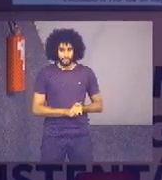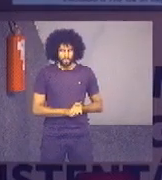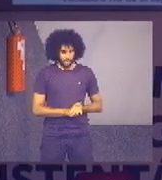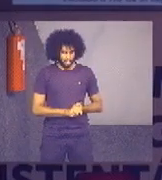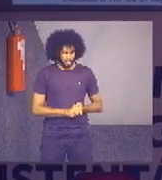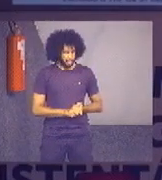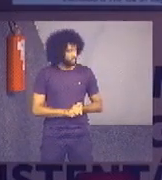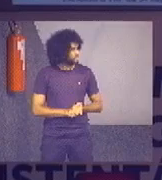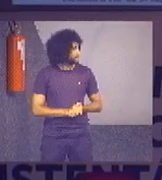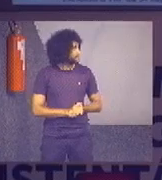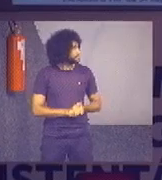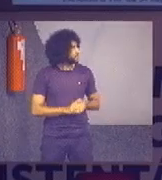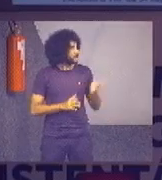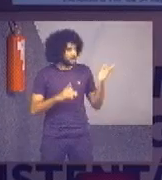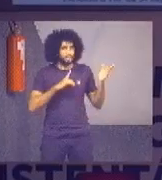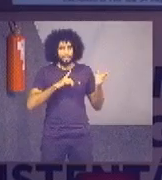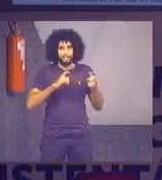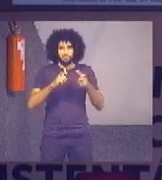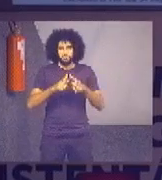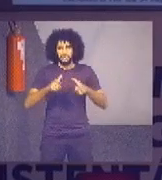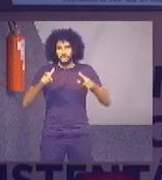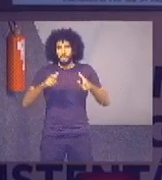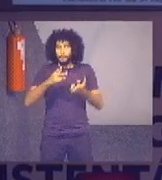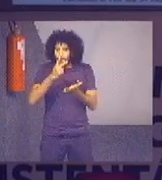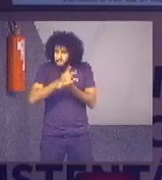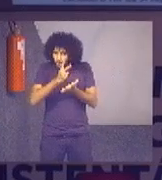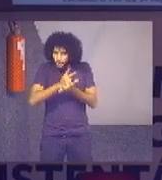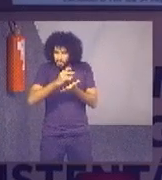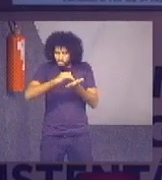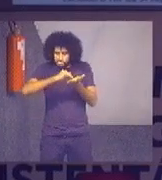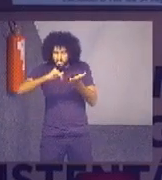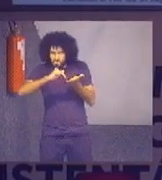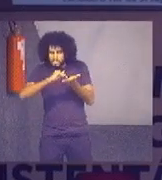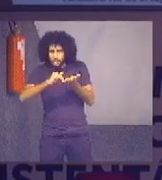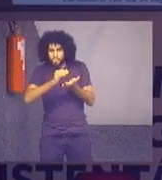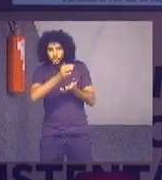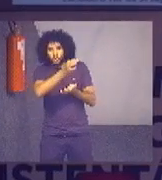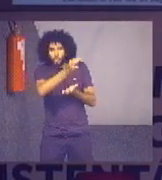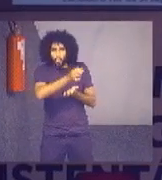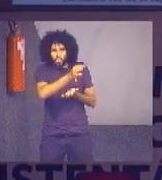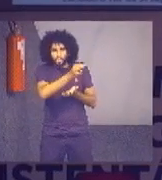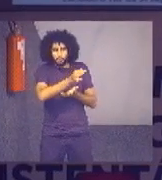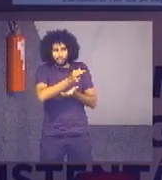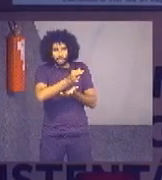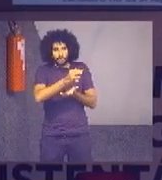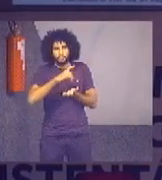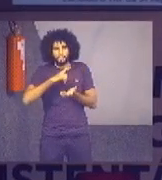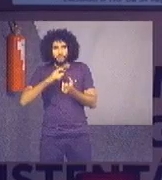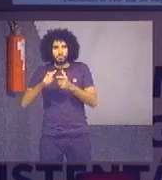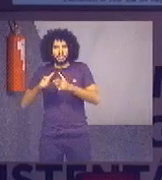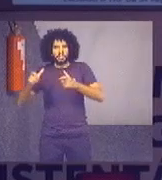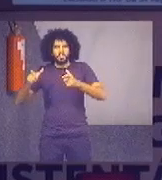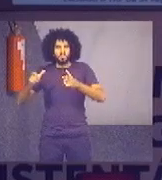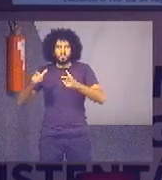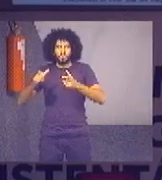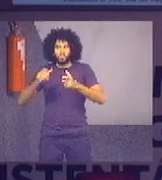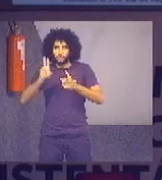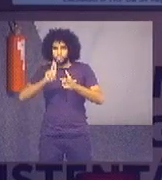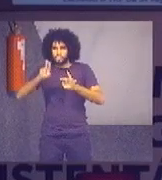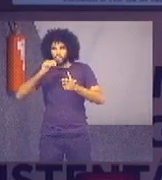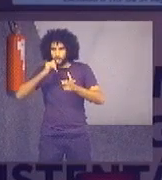mas aí a gente tem, de qualquer forma, um crescimento, mesmo tirando esse tribunal, gente tem um crescimento na série histórica do consumo de energia elétrica,